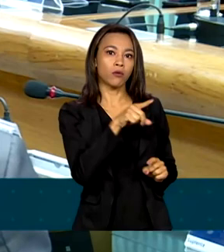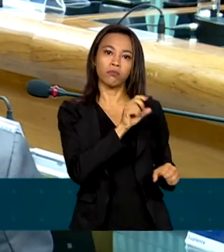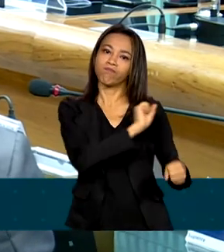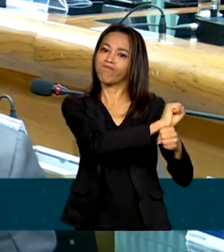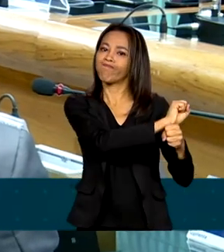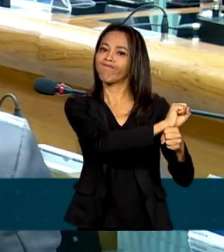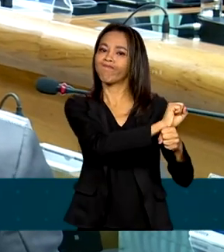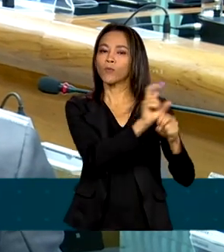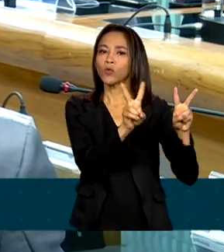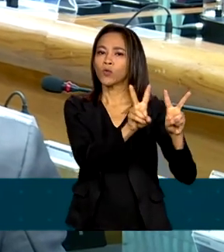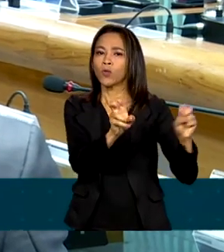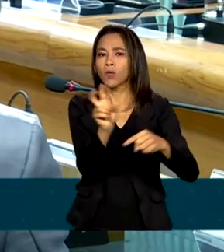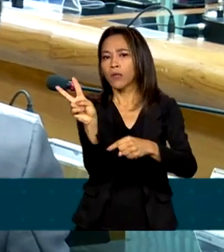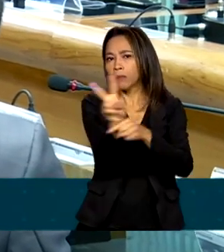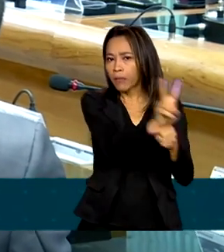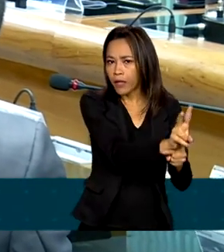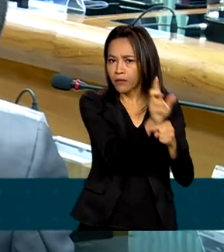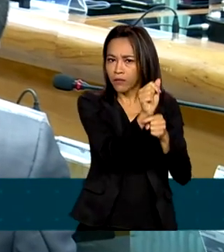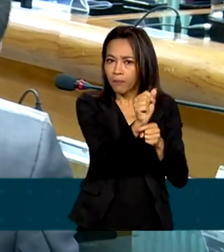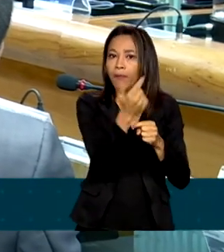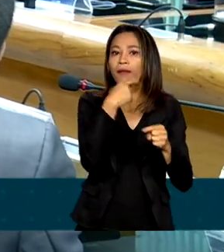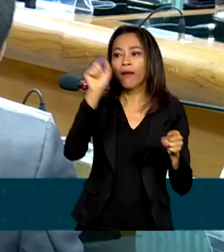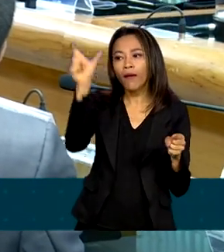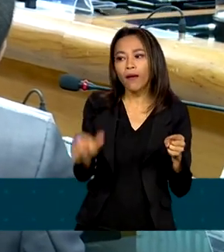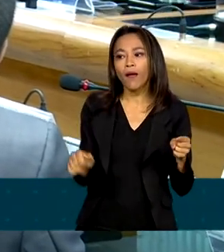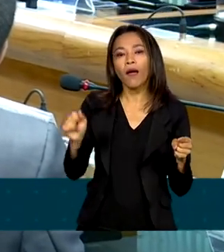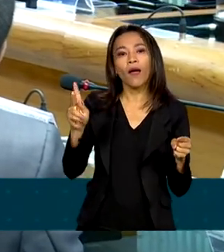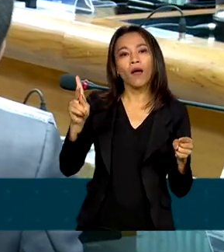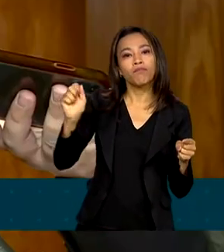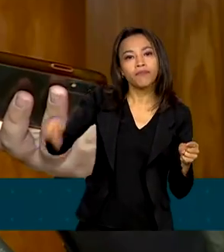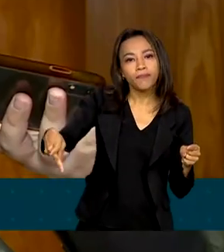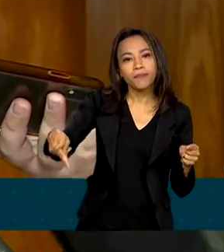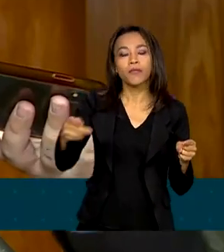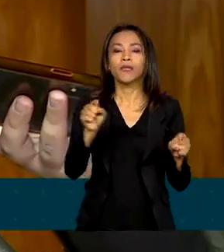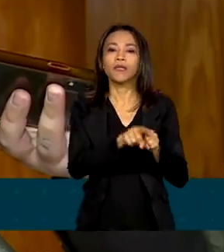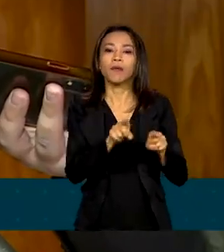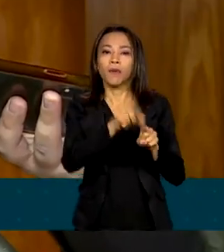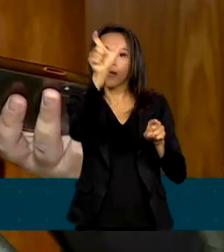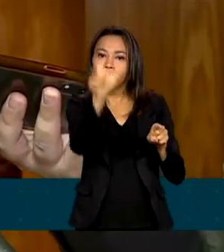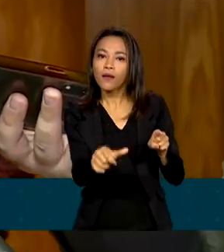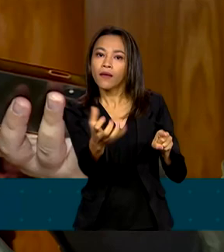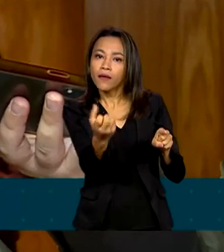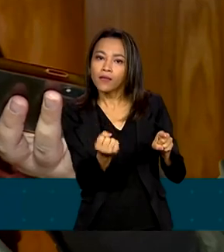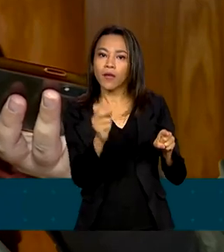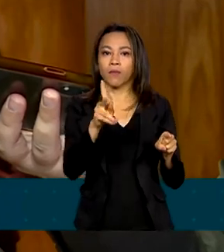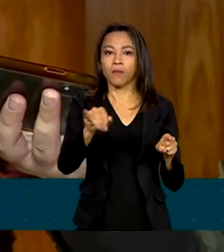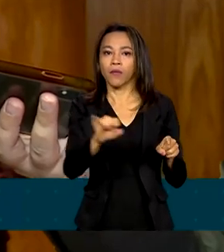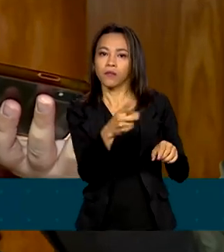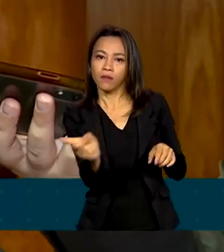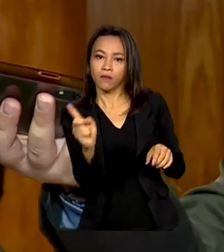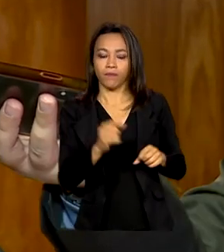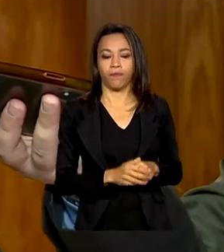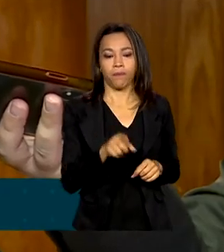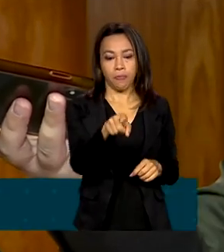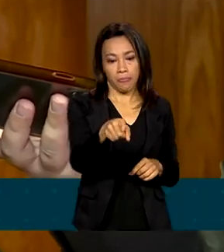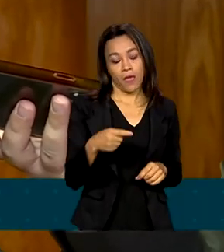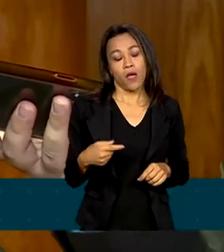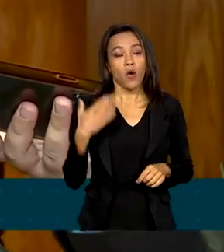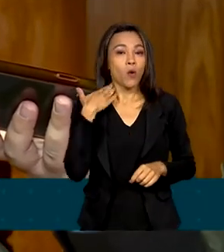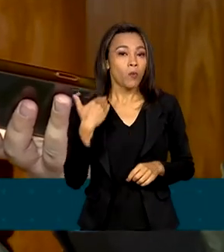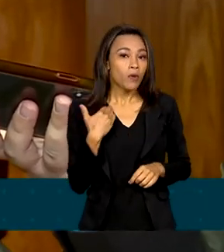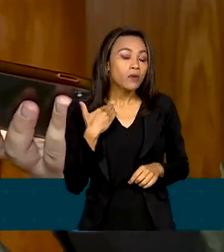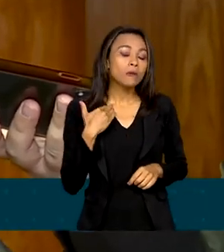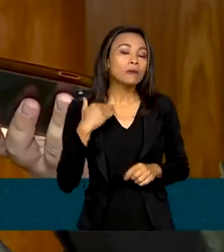de crédito consignado para aposentados e pensionistas. As condições que o Banco Central deu de não mexer da taxa de